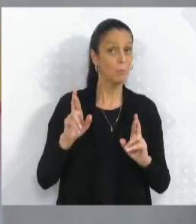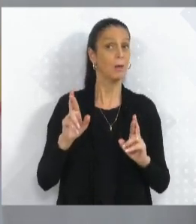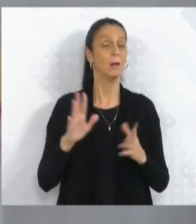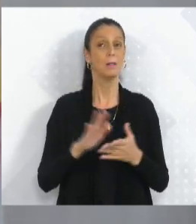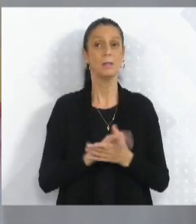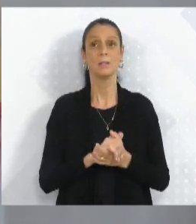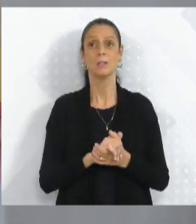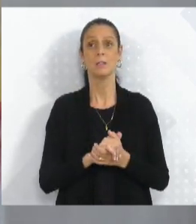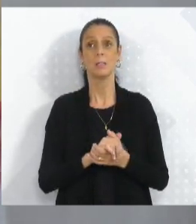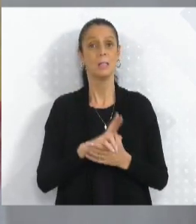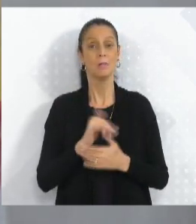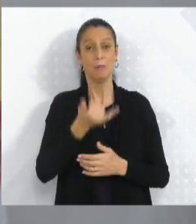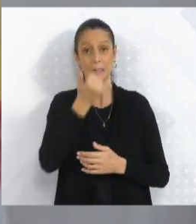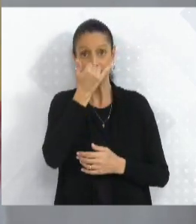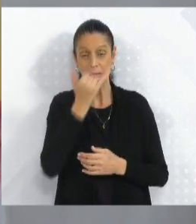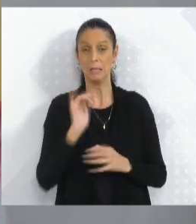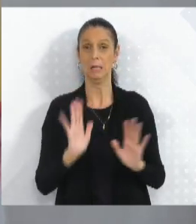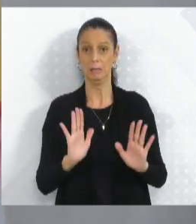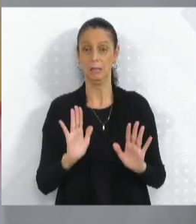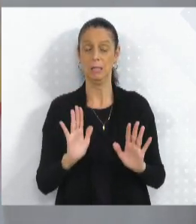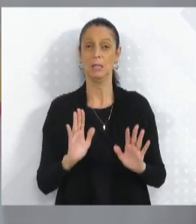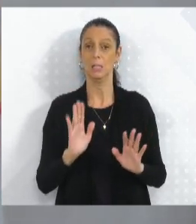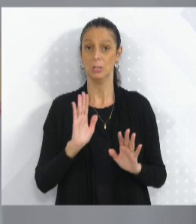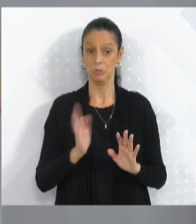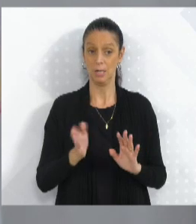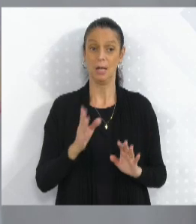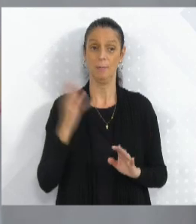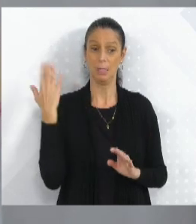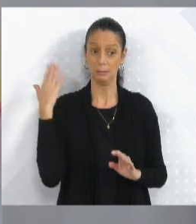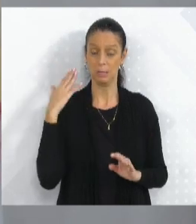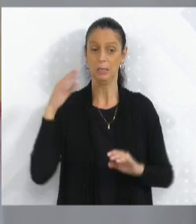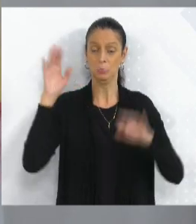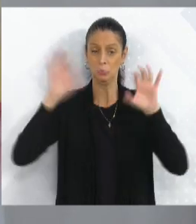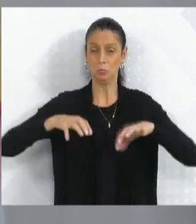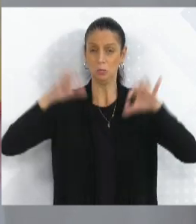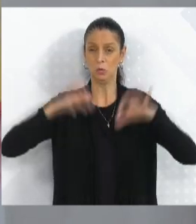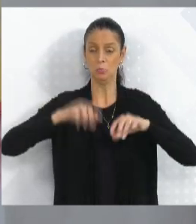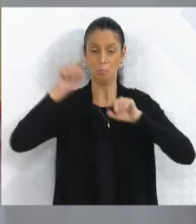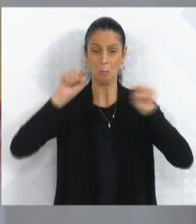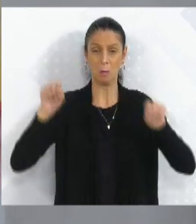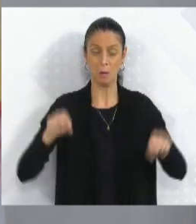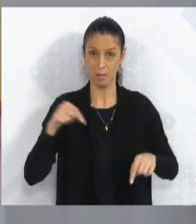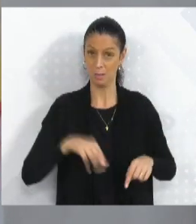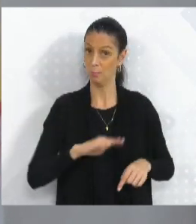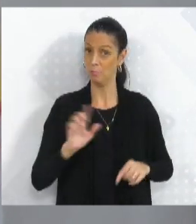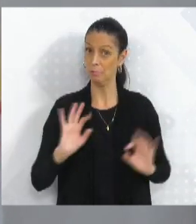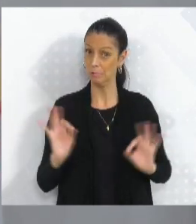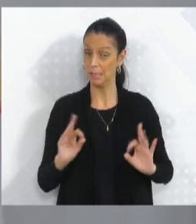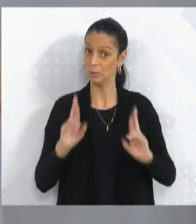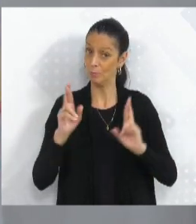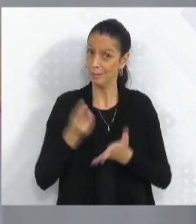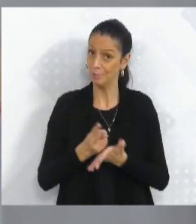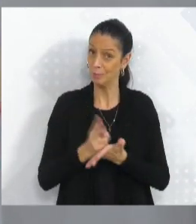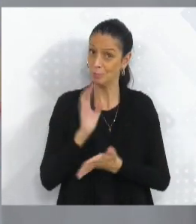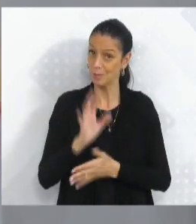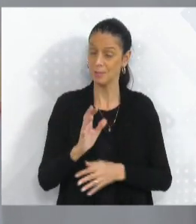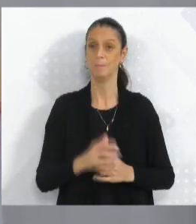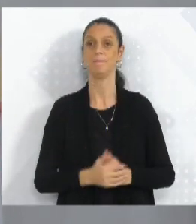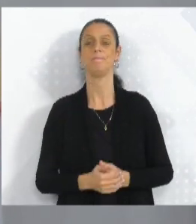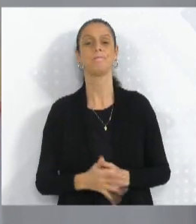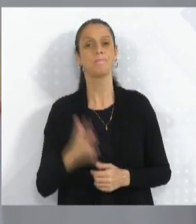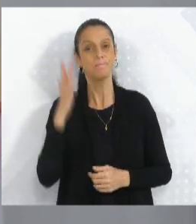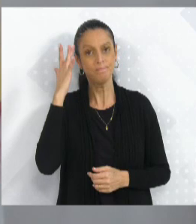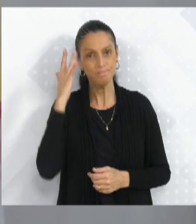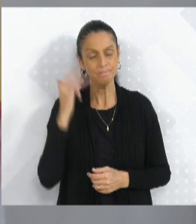umas pauladas de chuva aí, tempestade, então nós temos que se prevenir, e amanhã é um dia de cobrar. Então, amanhã